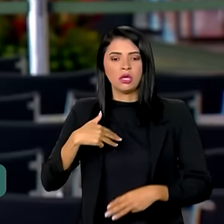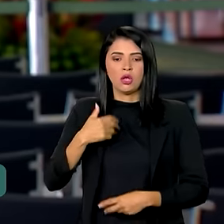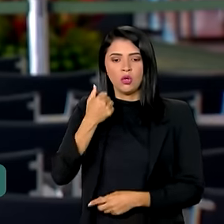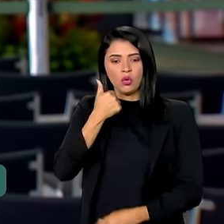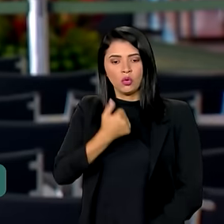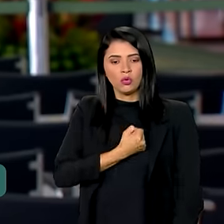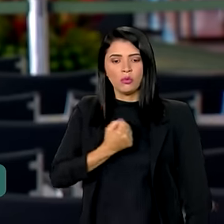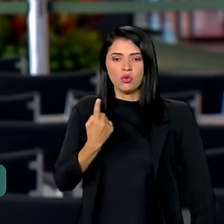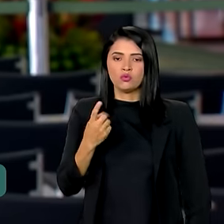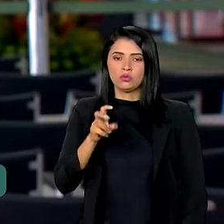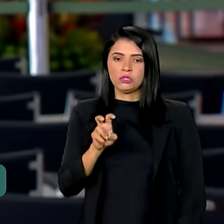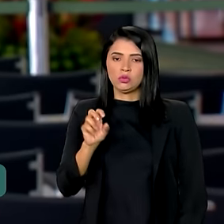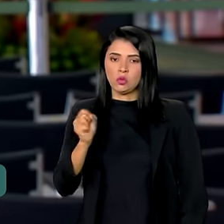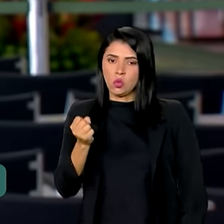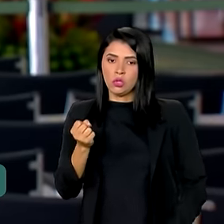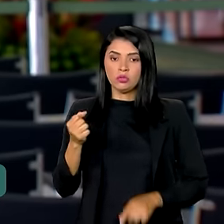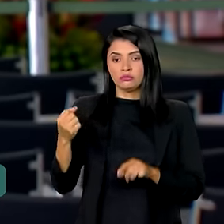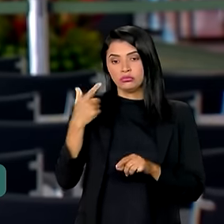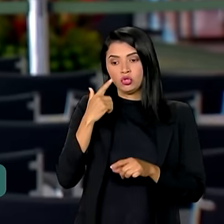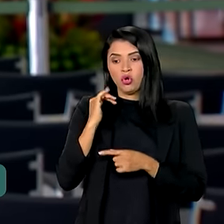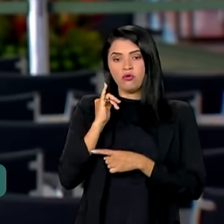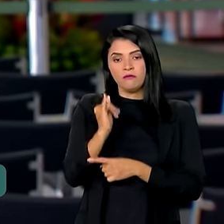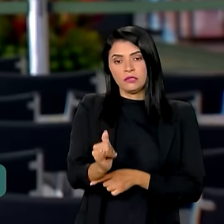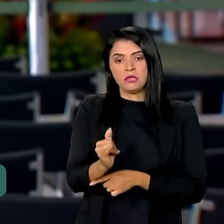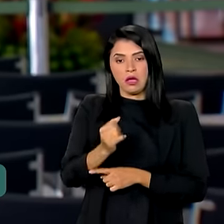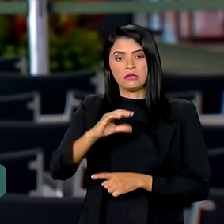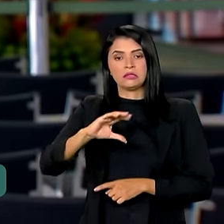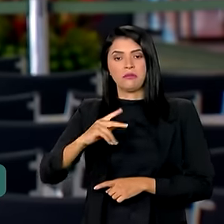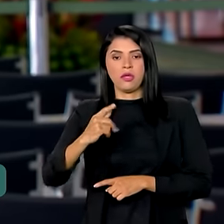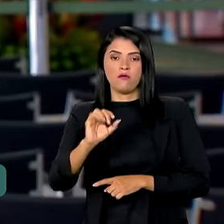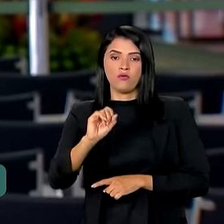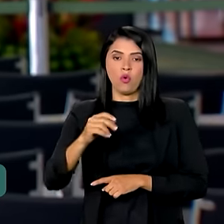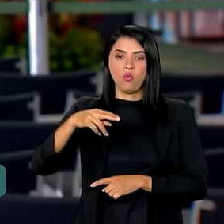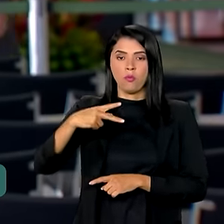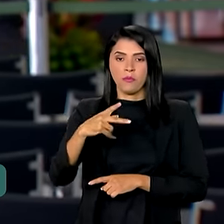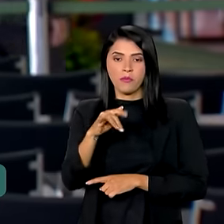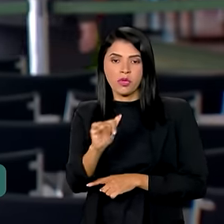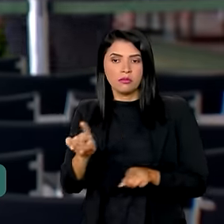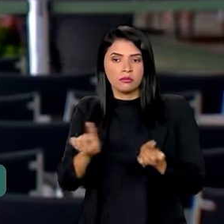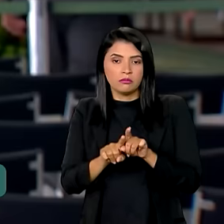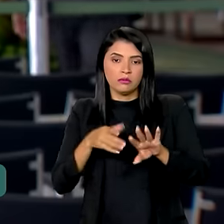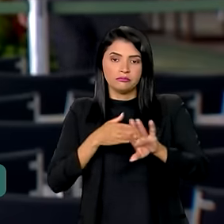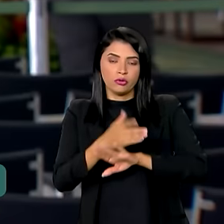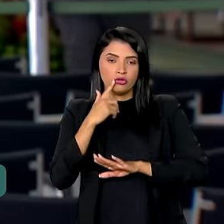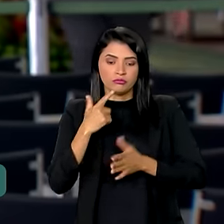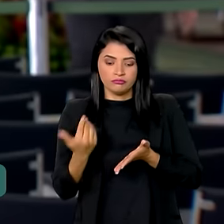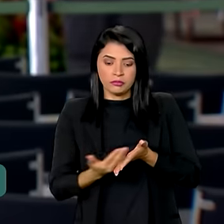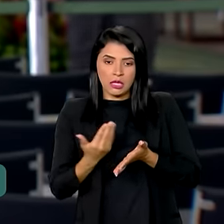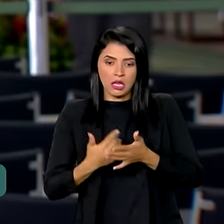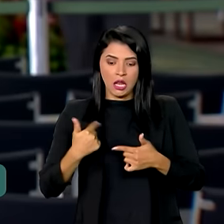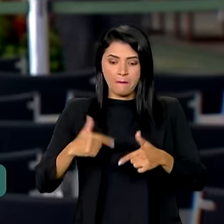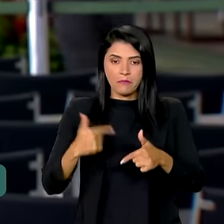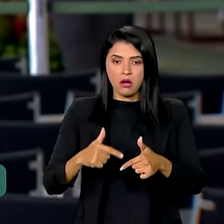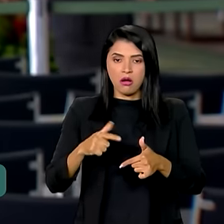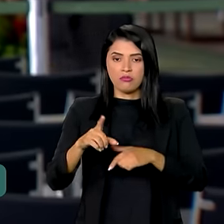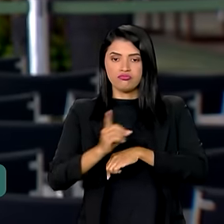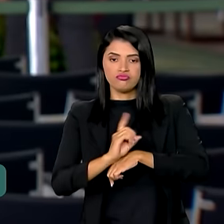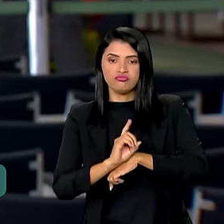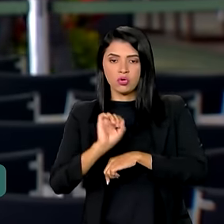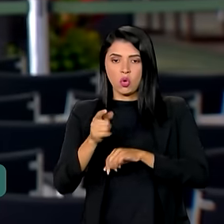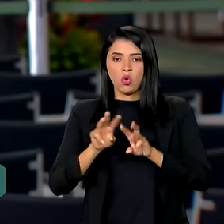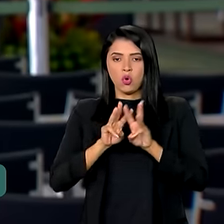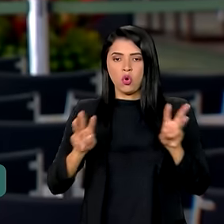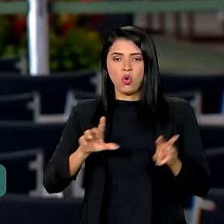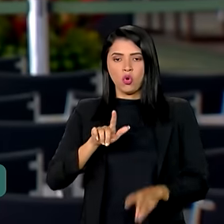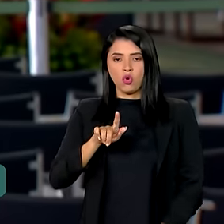158. Basta informar o CPF ou o PIS e também podem consultar a carteira de trabalho digital ou o portal